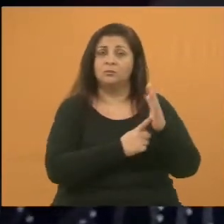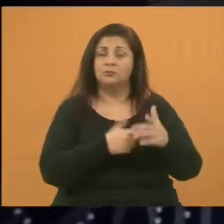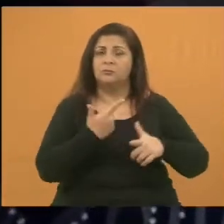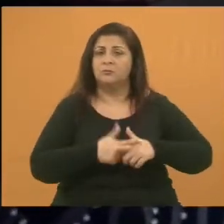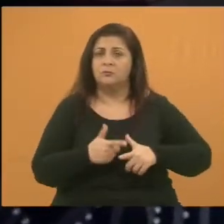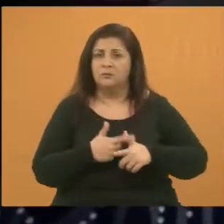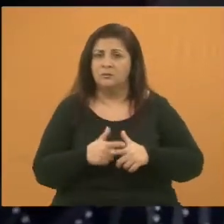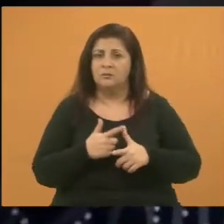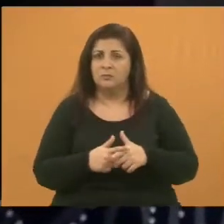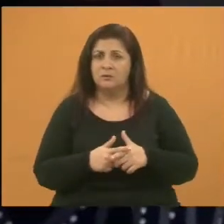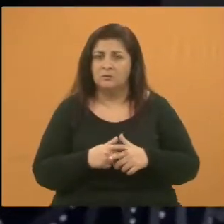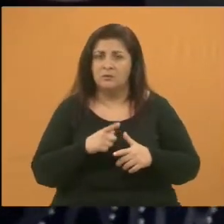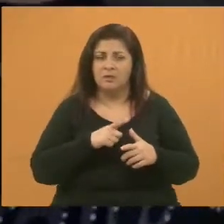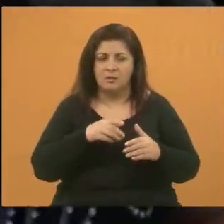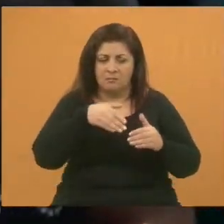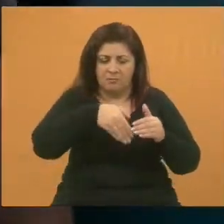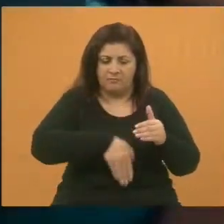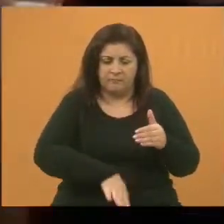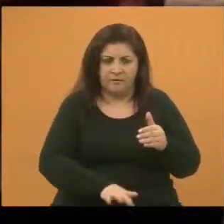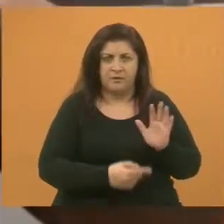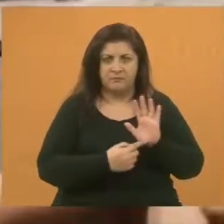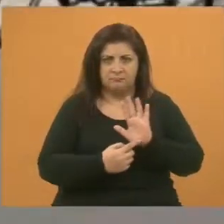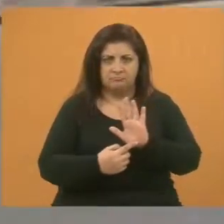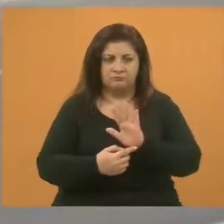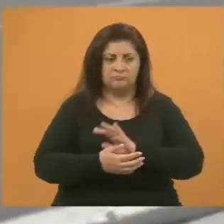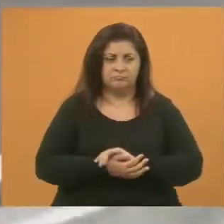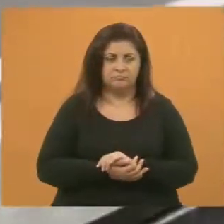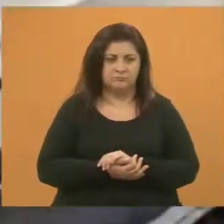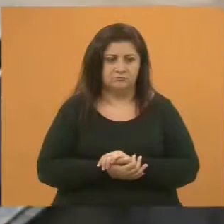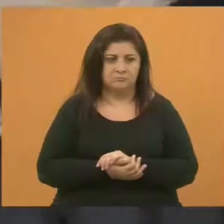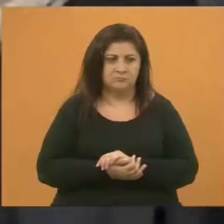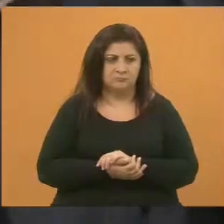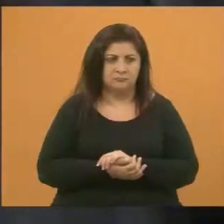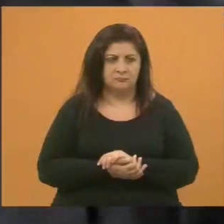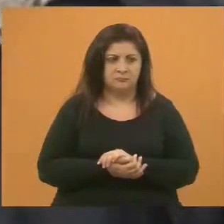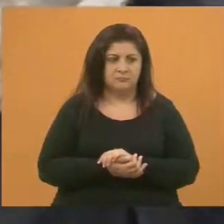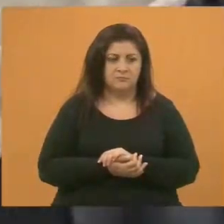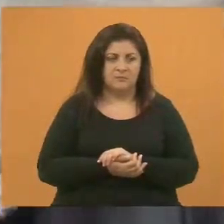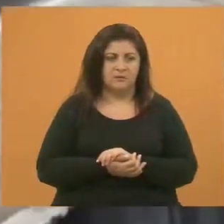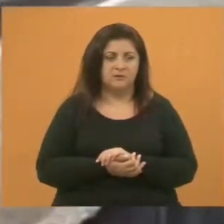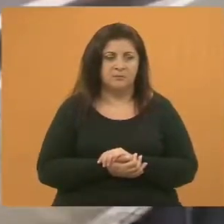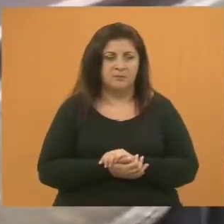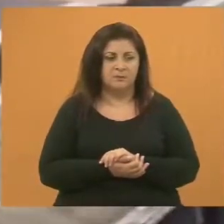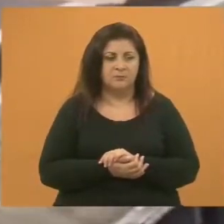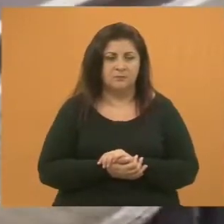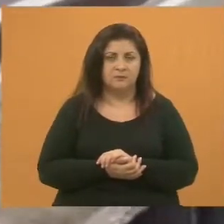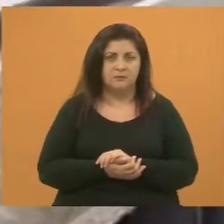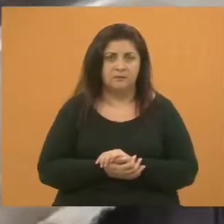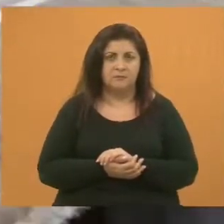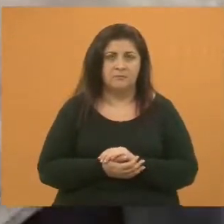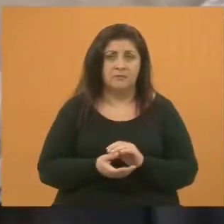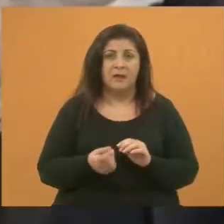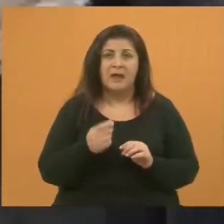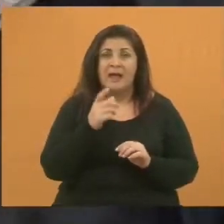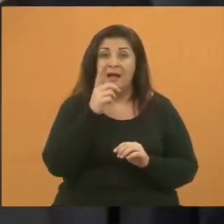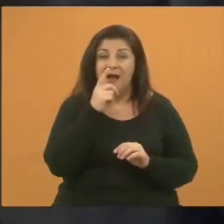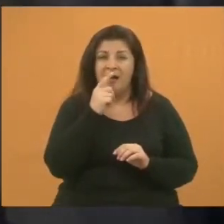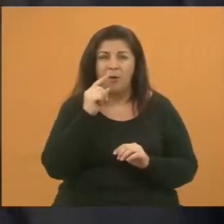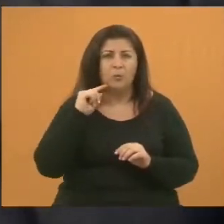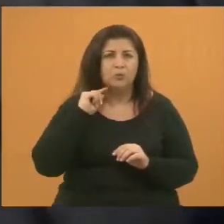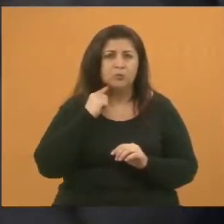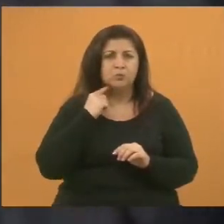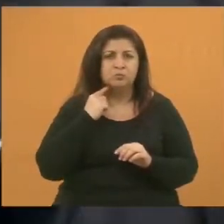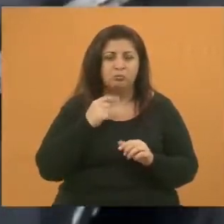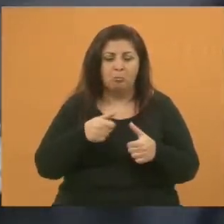que seria essa vala. Pode mostrar rapidamente a vala, Simone. Essa valeta, digamos assim, com essa água parada,